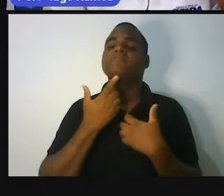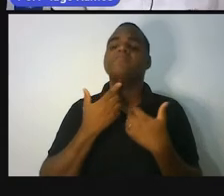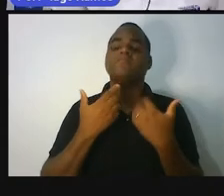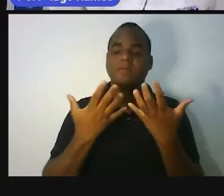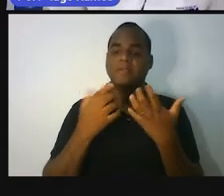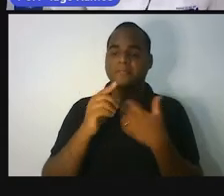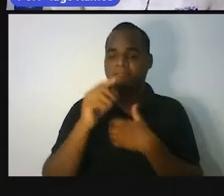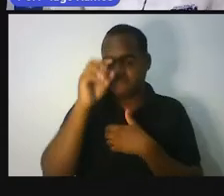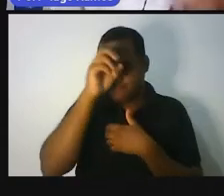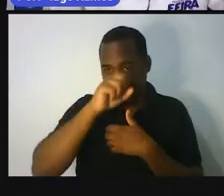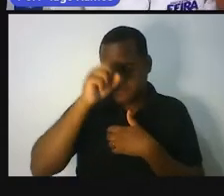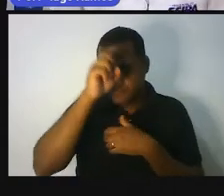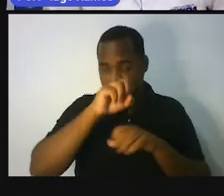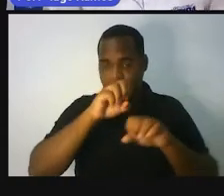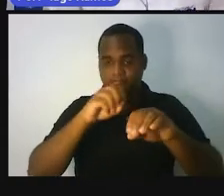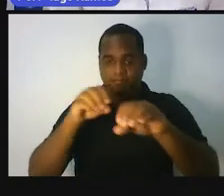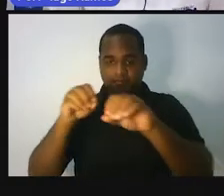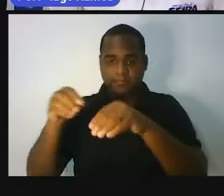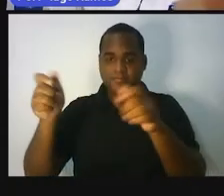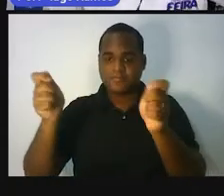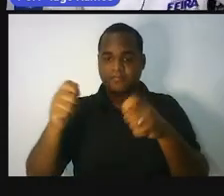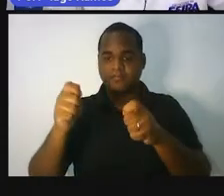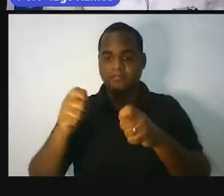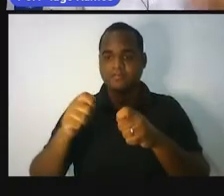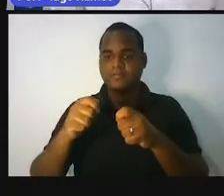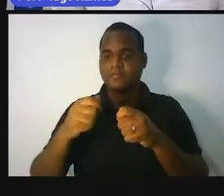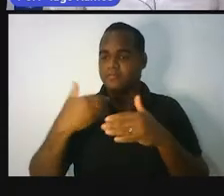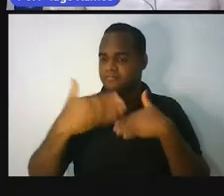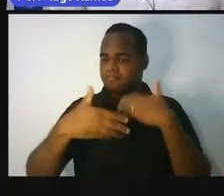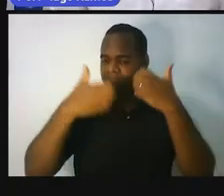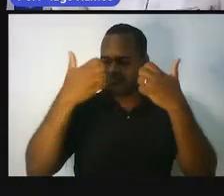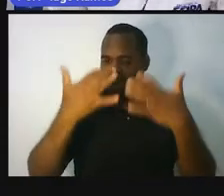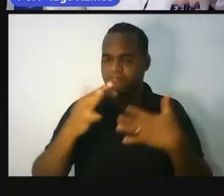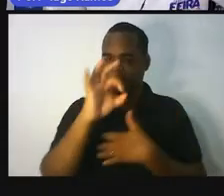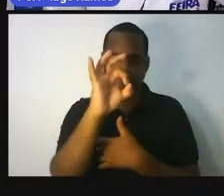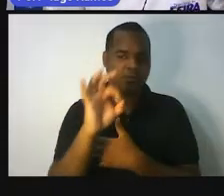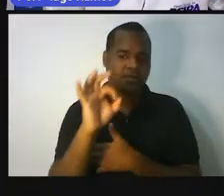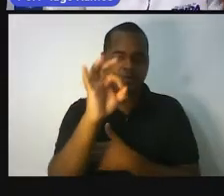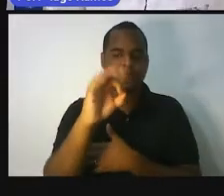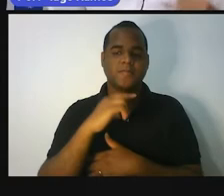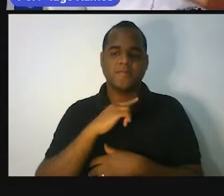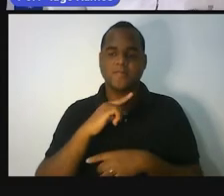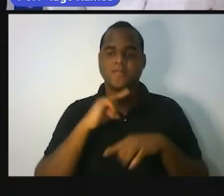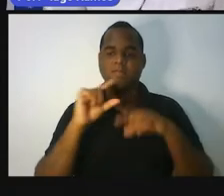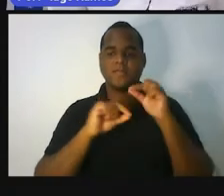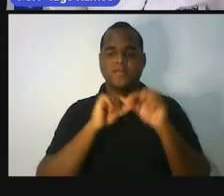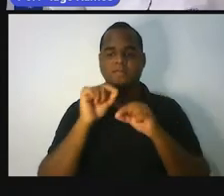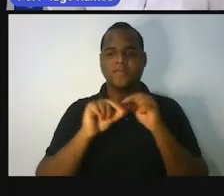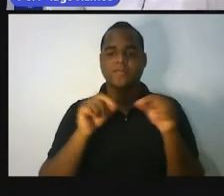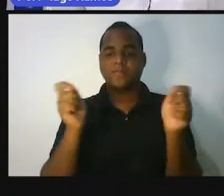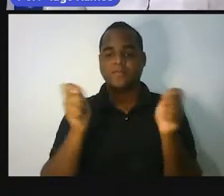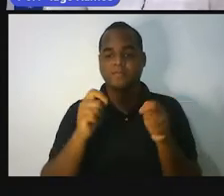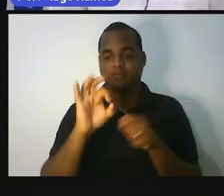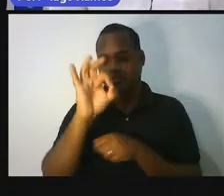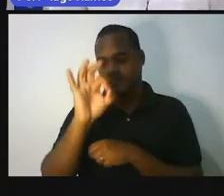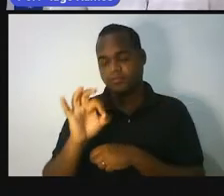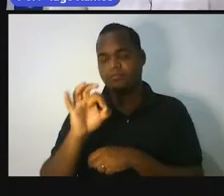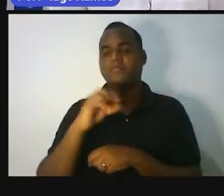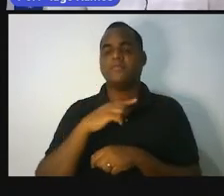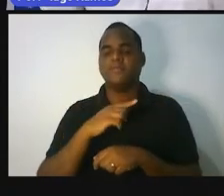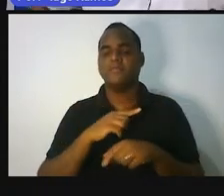entendendo o que é porcentagem, o que significa porcentagem e como fazer o cálculo de porcentagem.